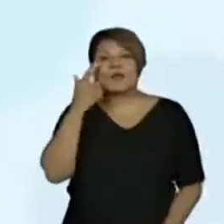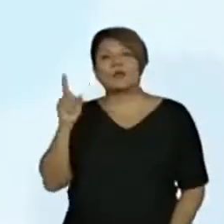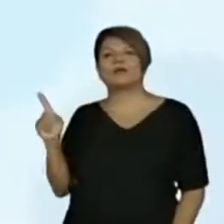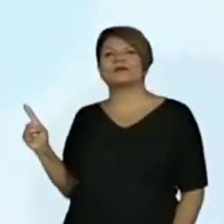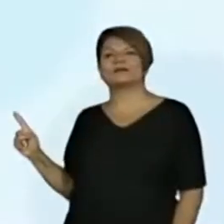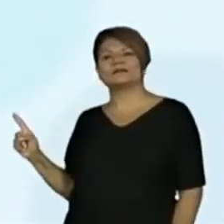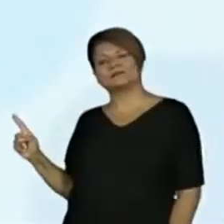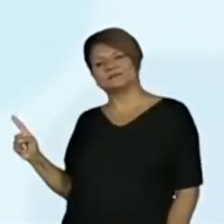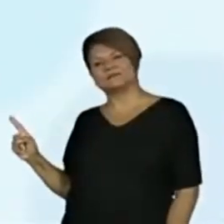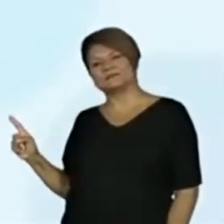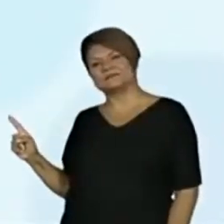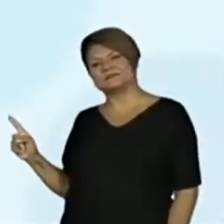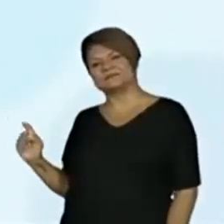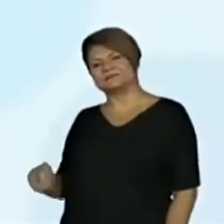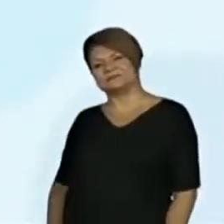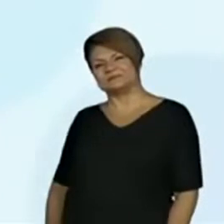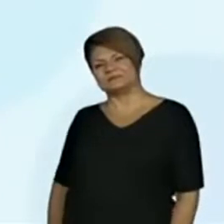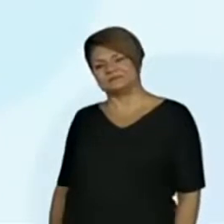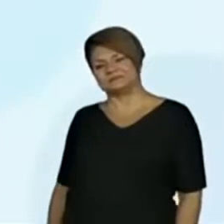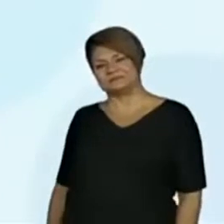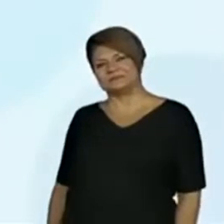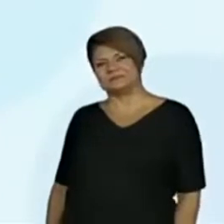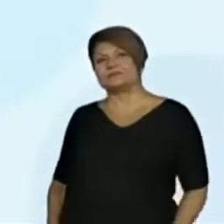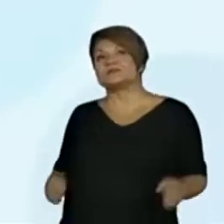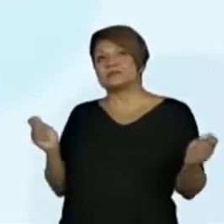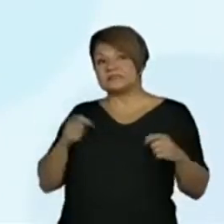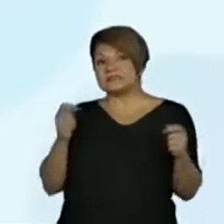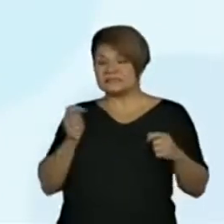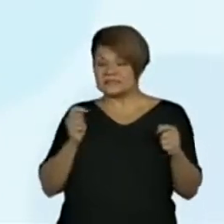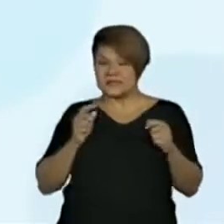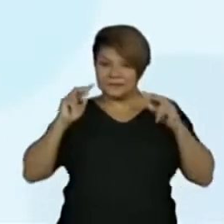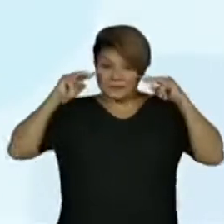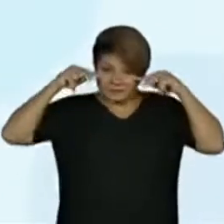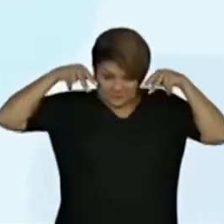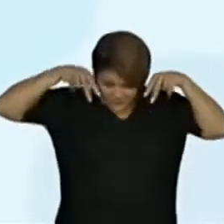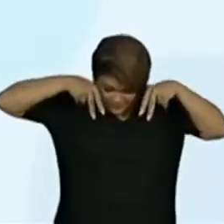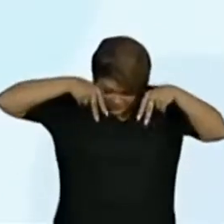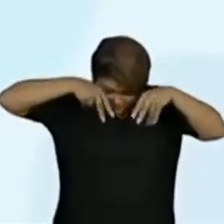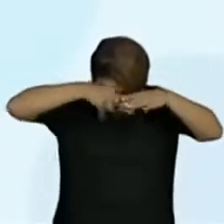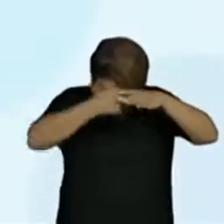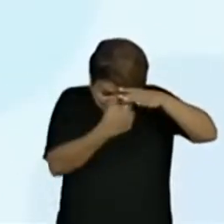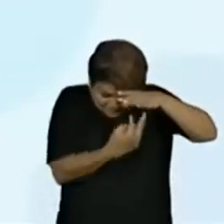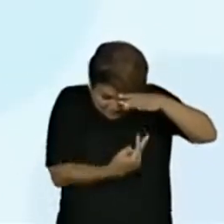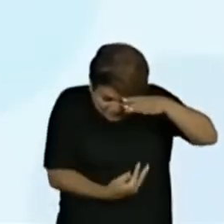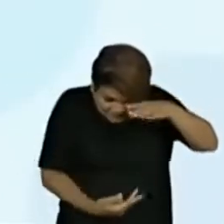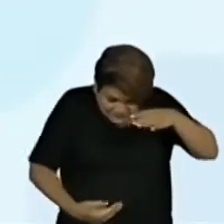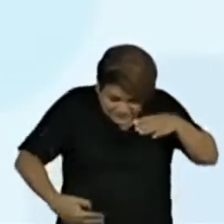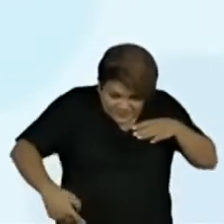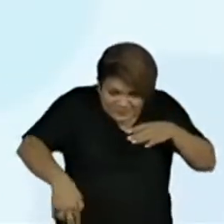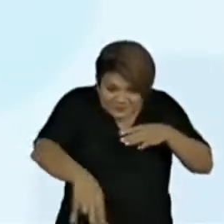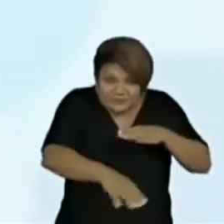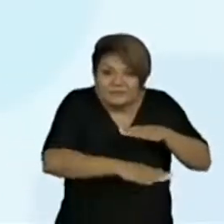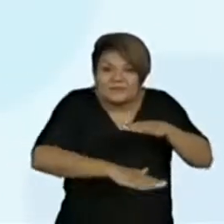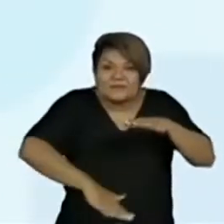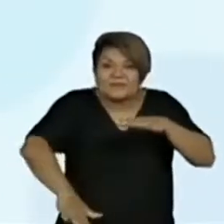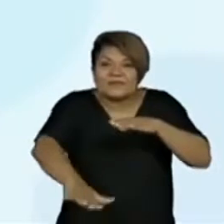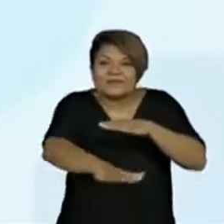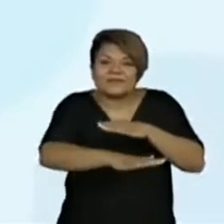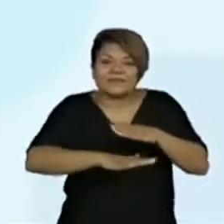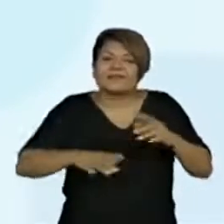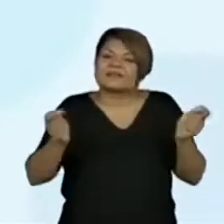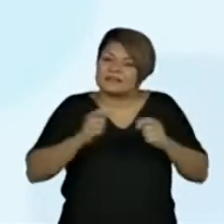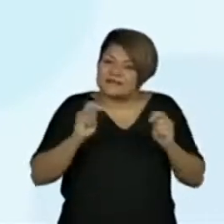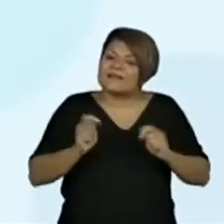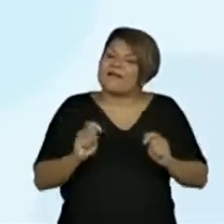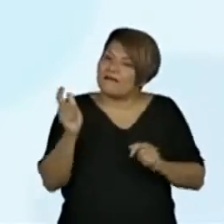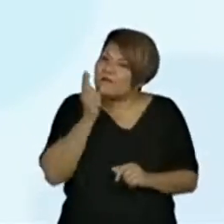carinho essa imagem. Eu vejo um fundo. Sim. Parece que a gente falou da água, como é que ele era transparente.